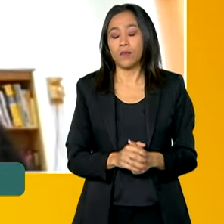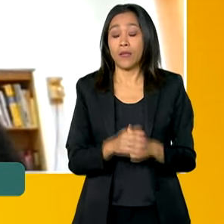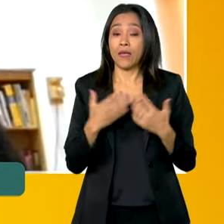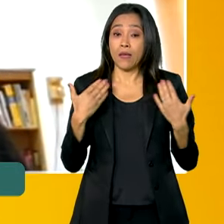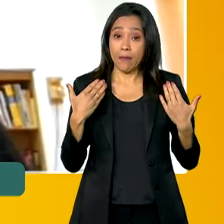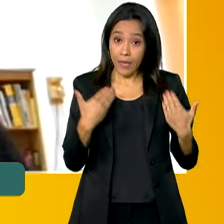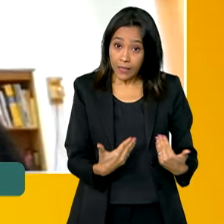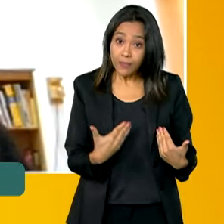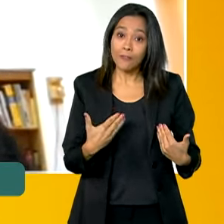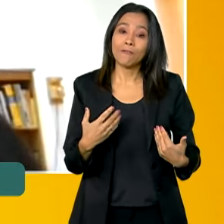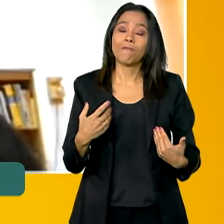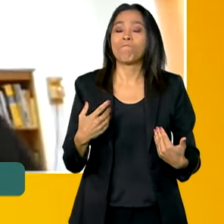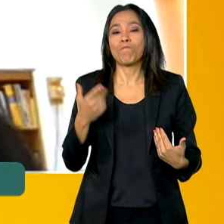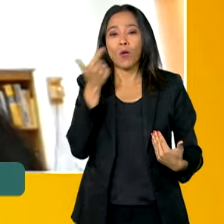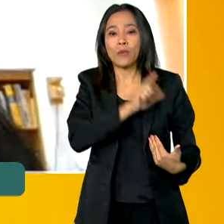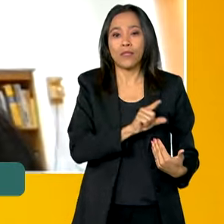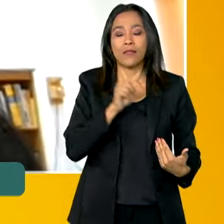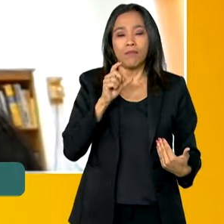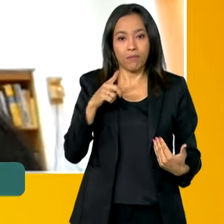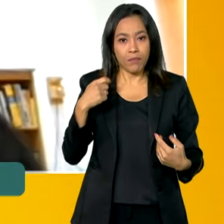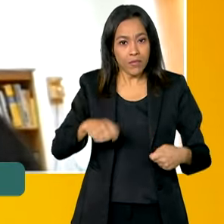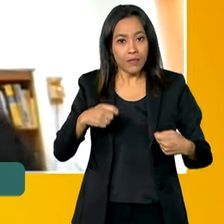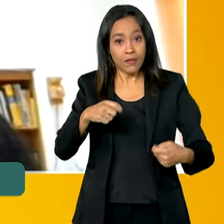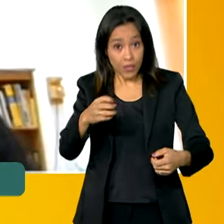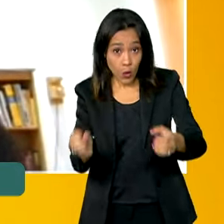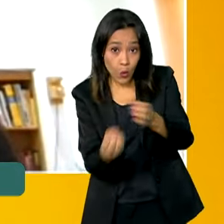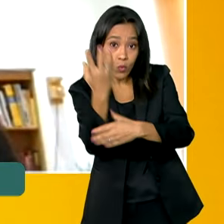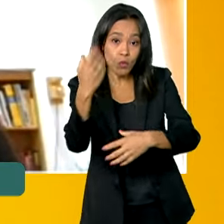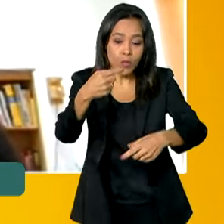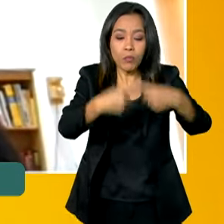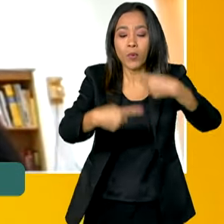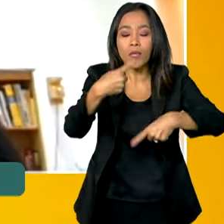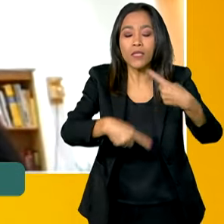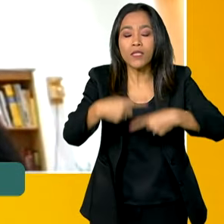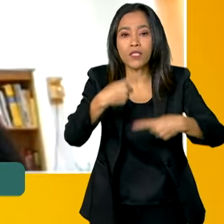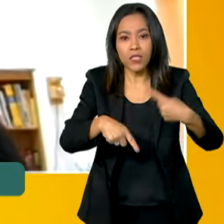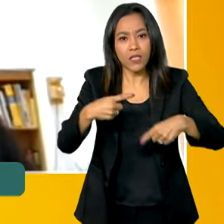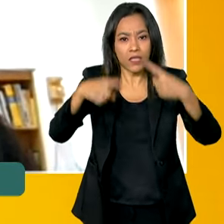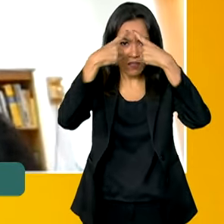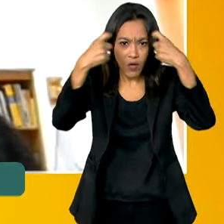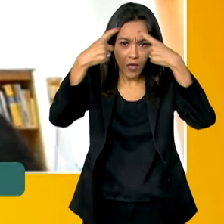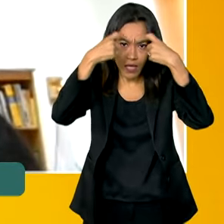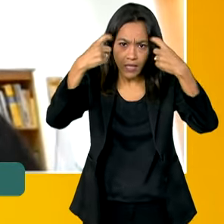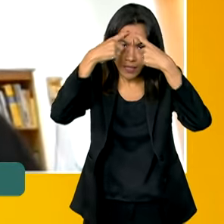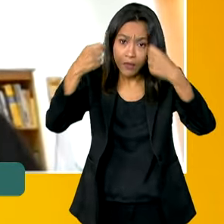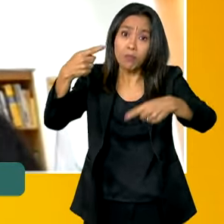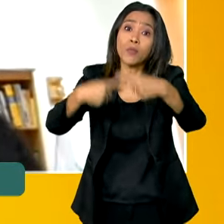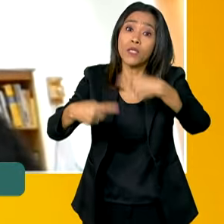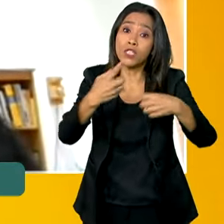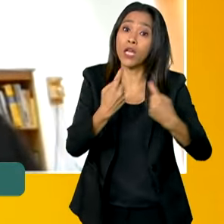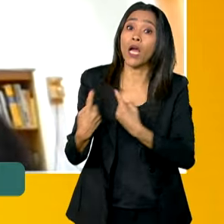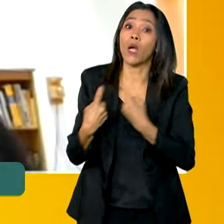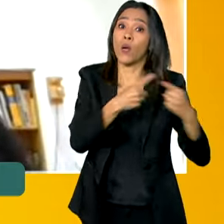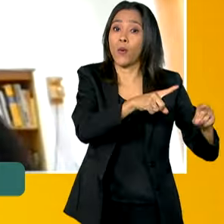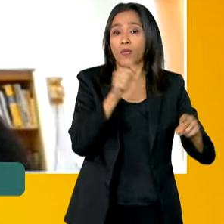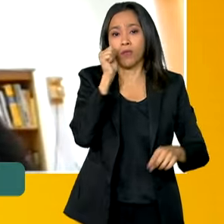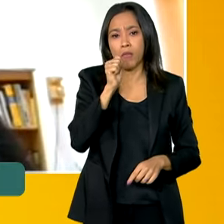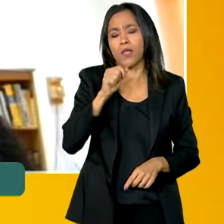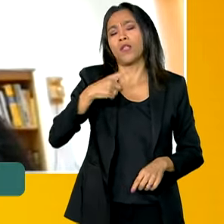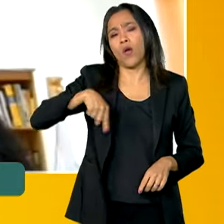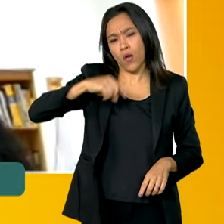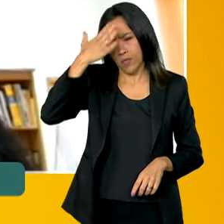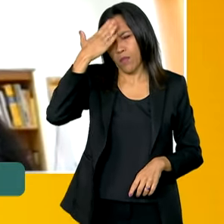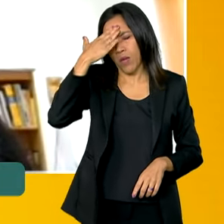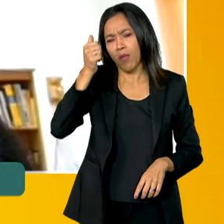gente tem construído políticas de enfrentamento à violência política contra as mulheres, porque a gente sabe que toda mulher que